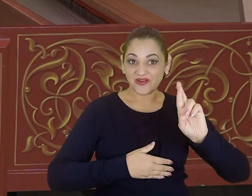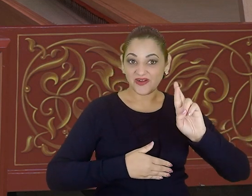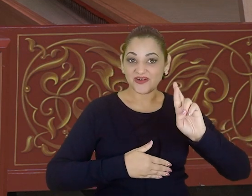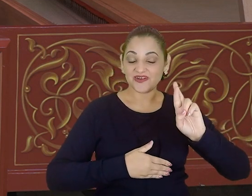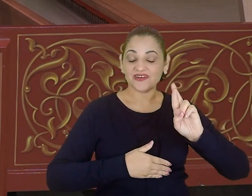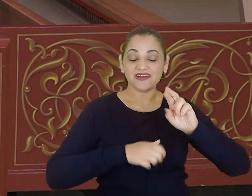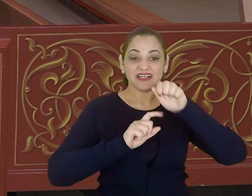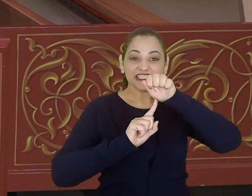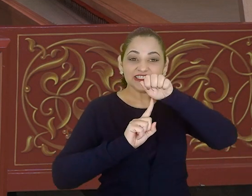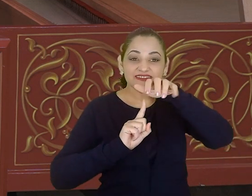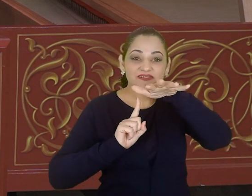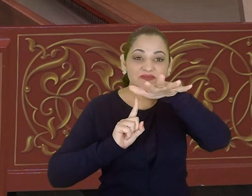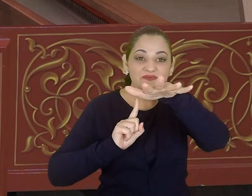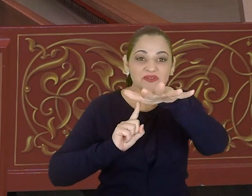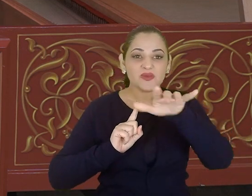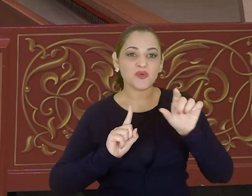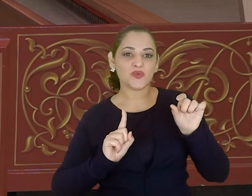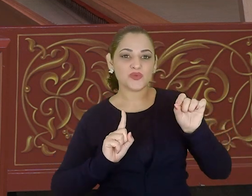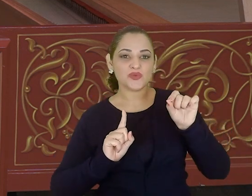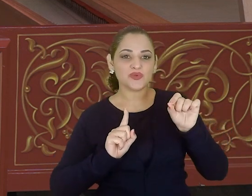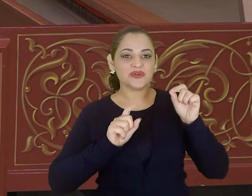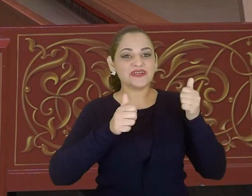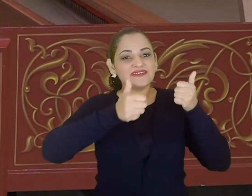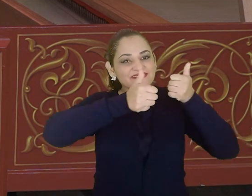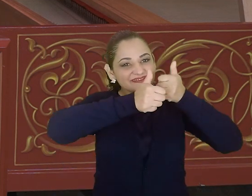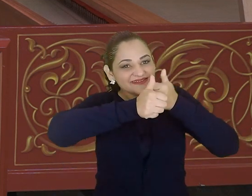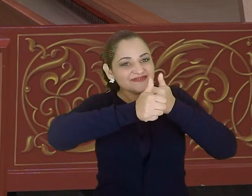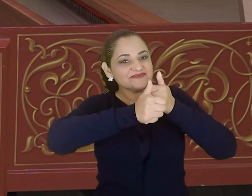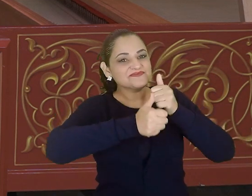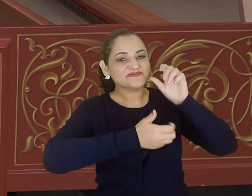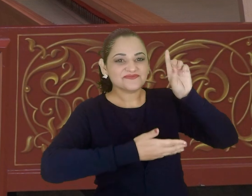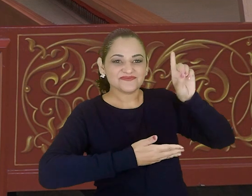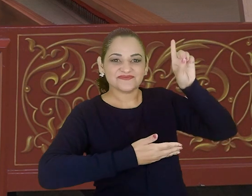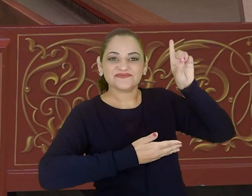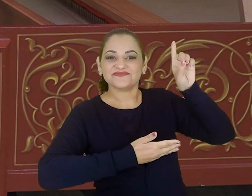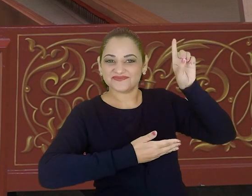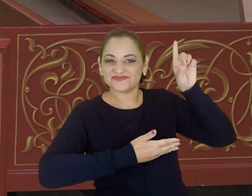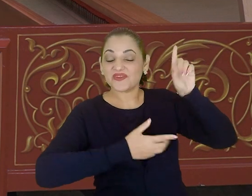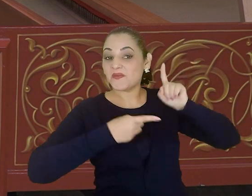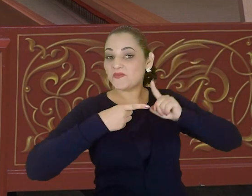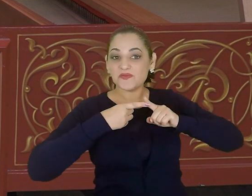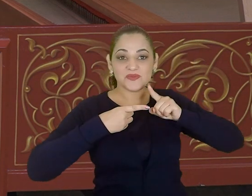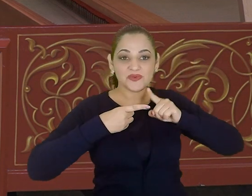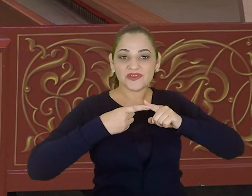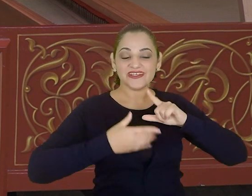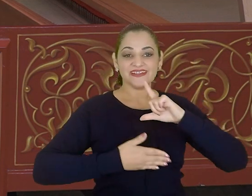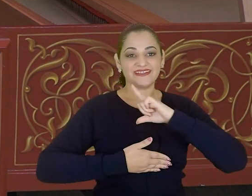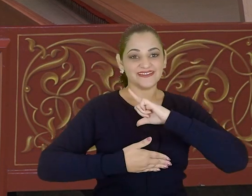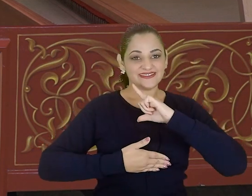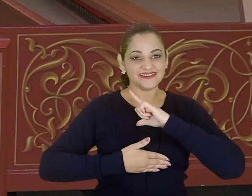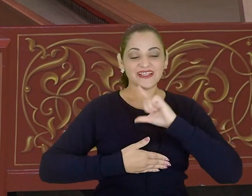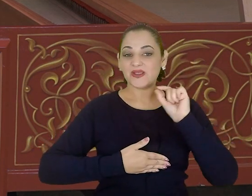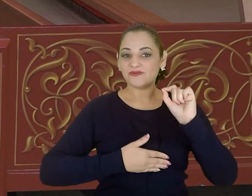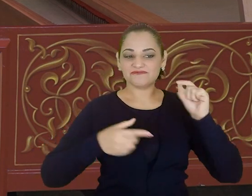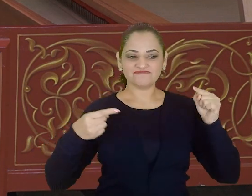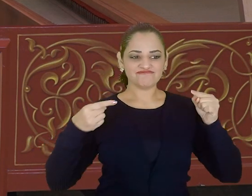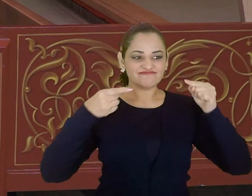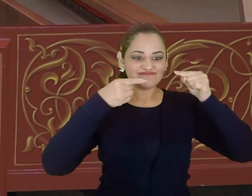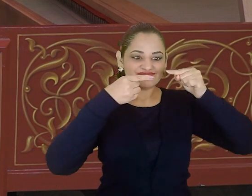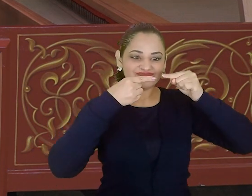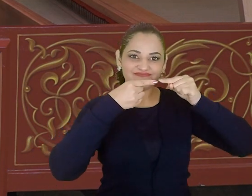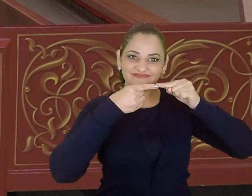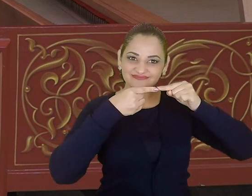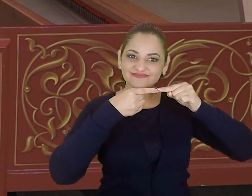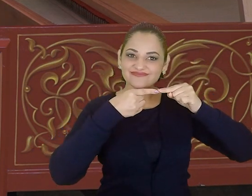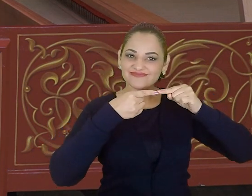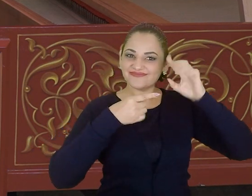ele transmite a maior proximidade com Deus, porque tem a consonância. Então,